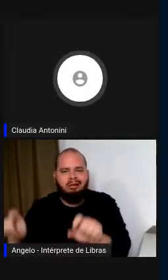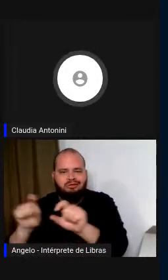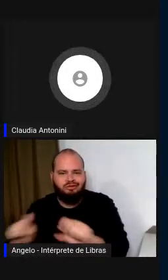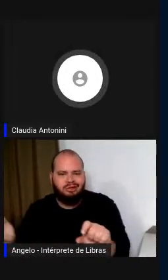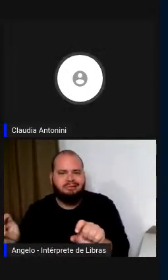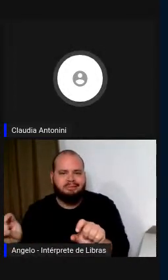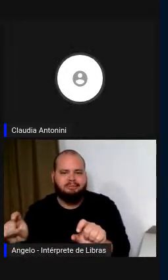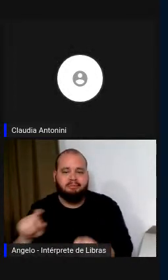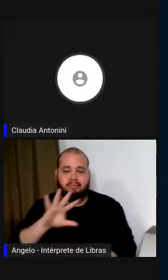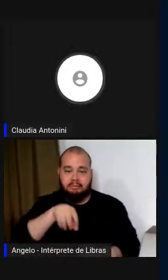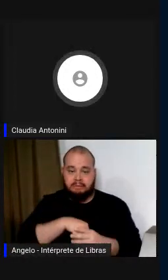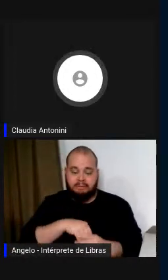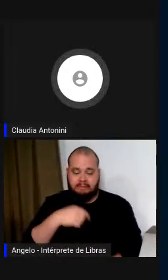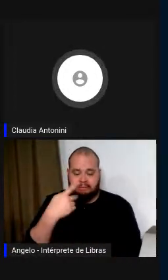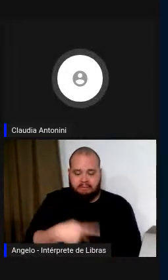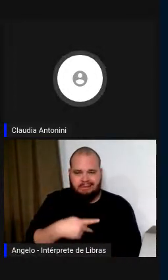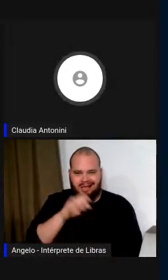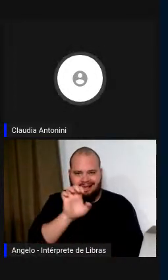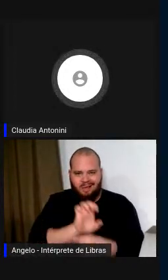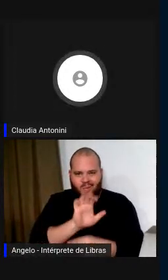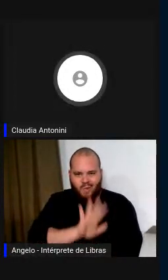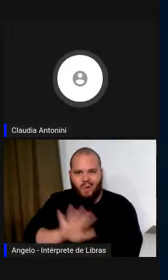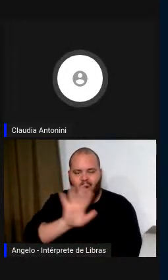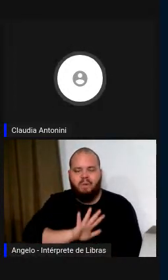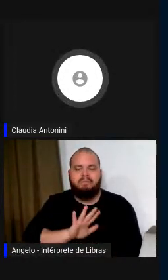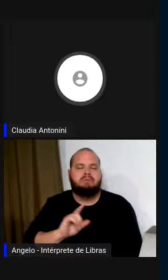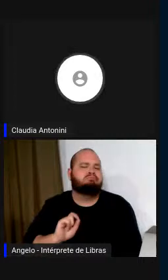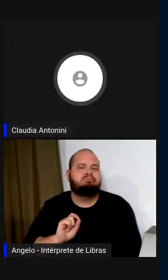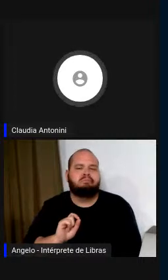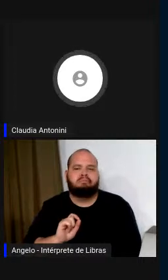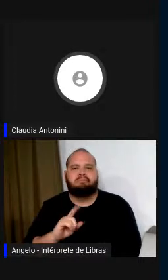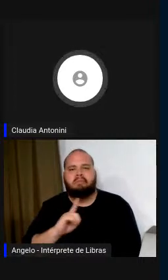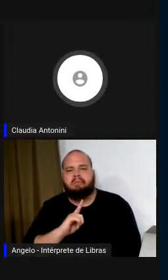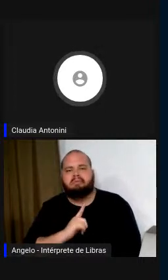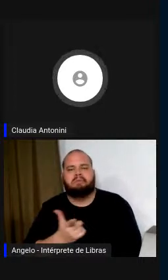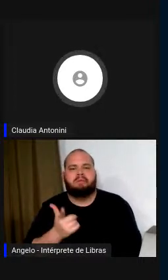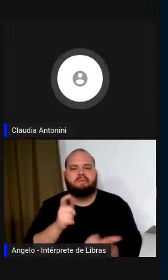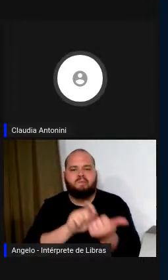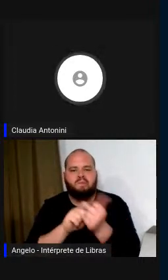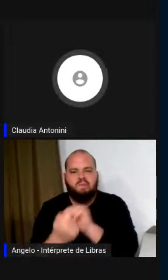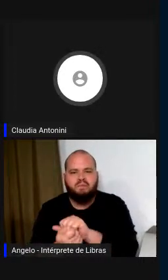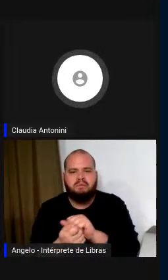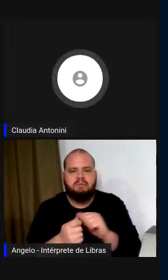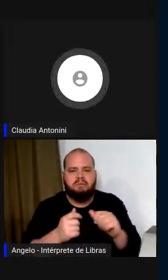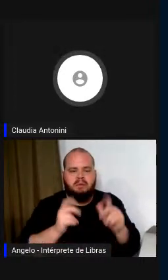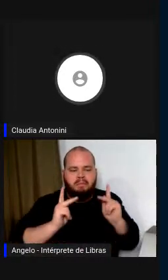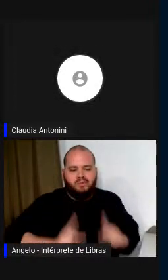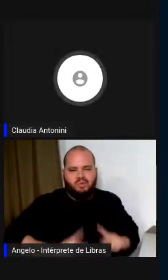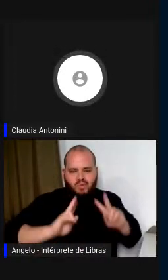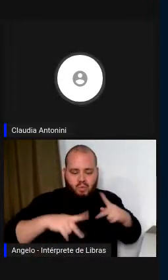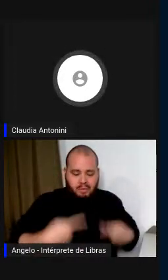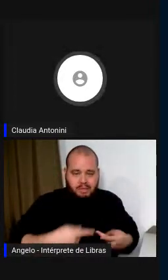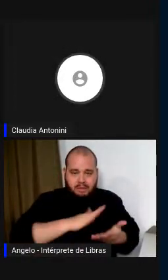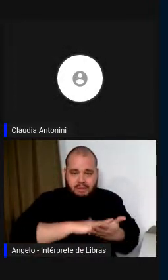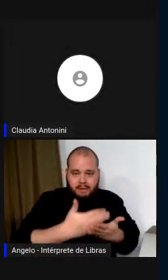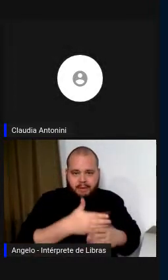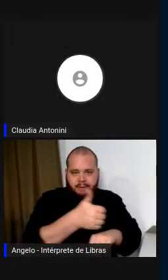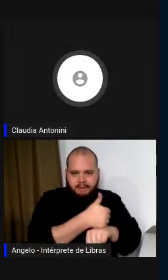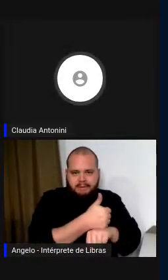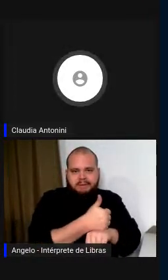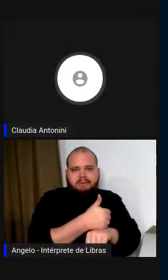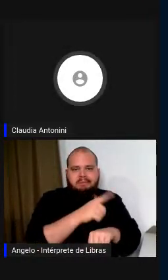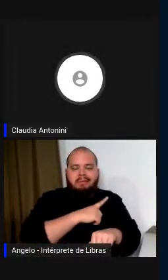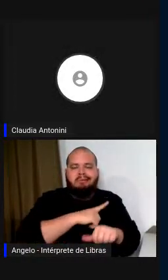por exemplo, na Europa, se começa a ver uma convergência entre a atividade do intérprete e aquela do re-speaker,